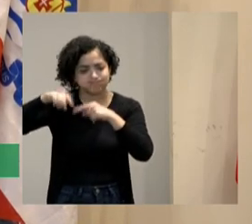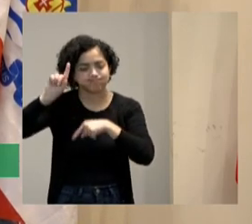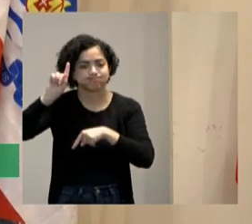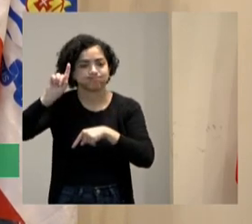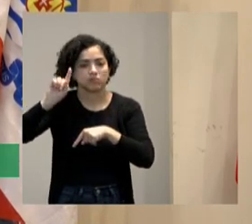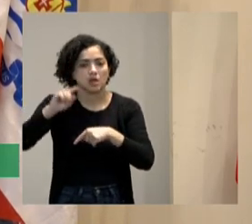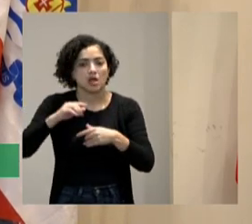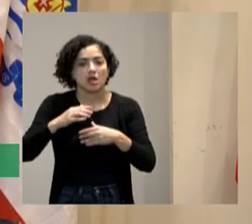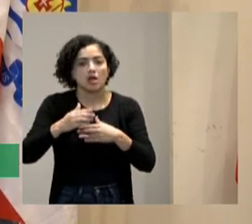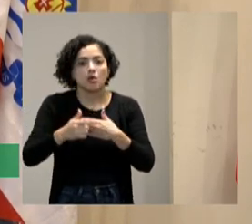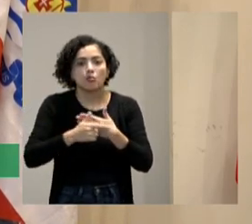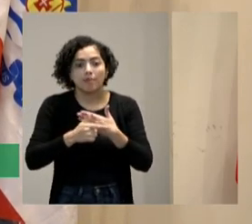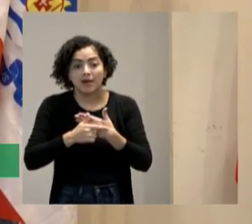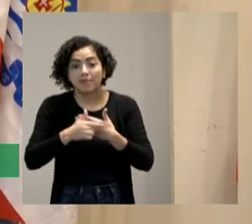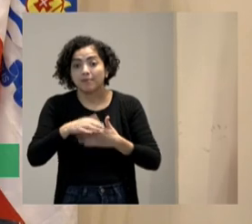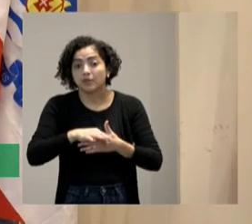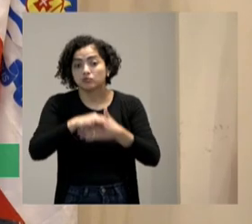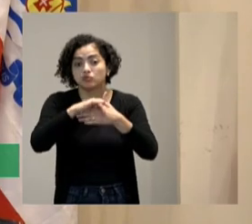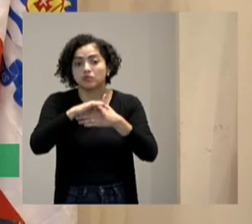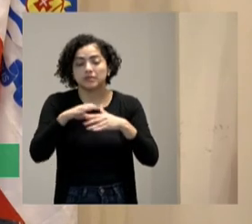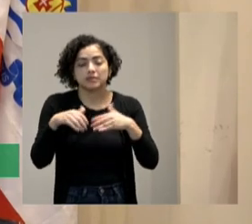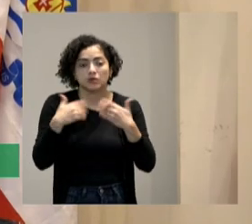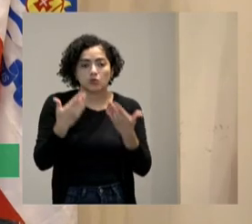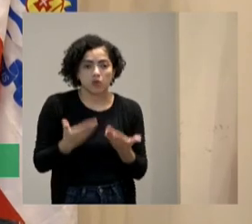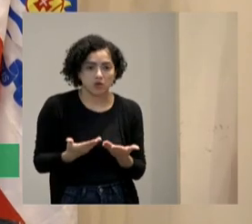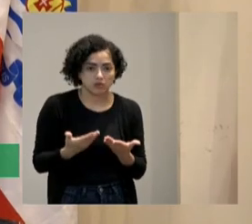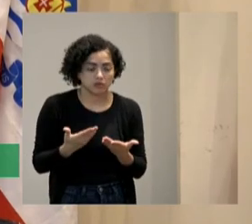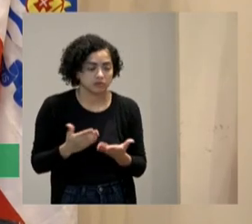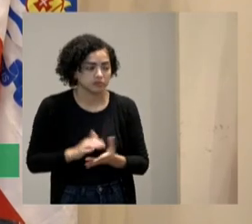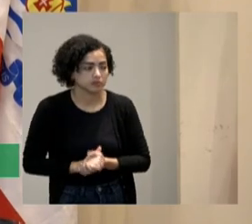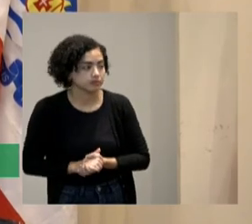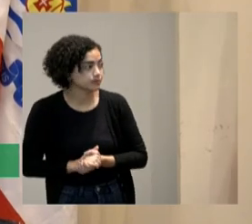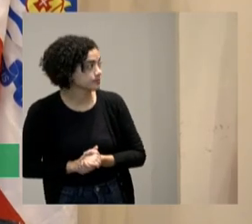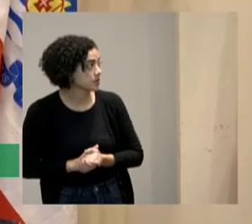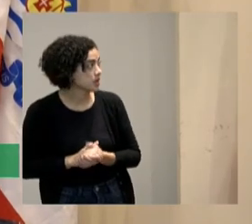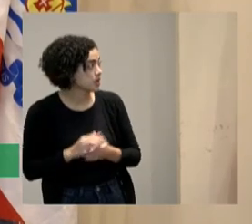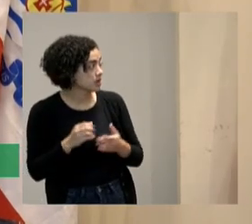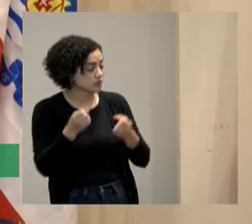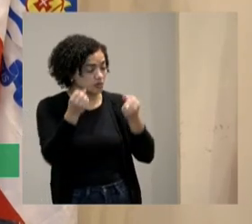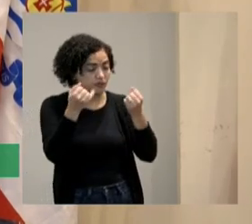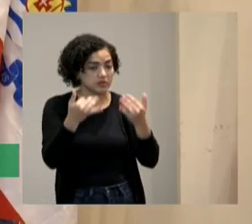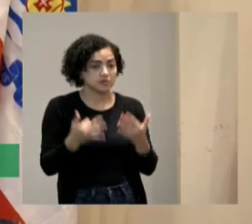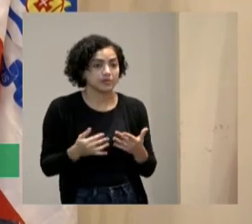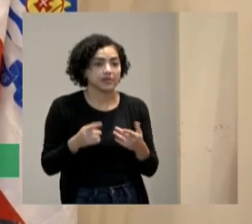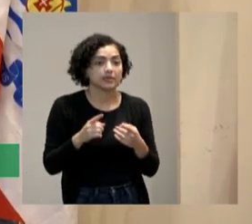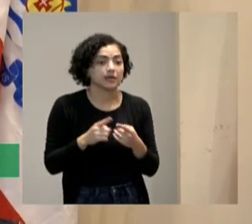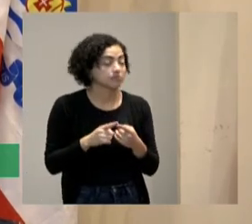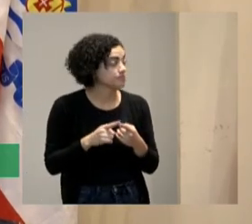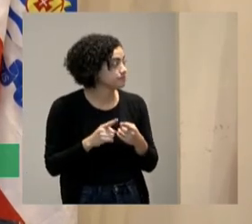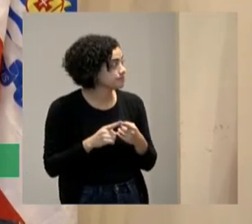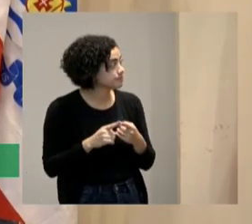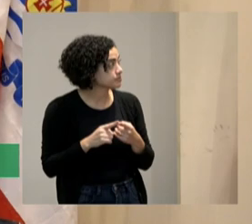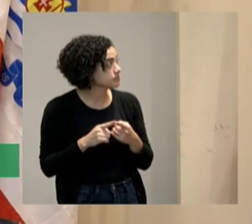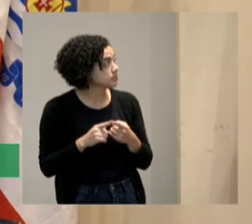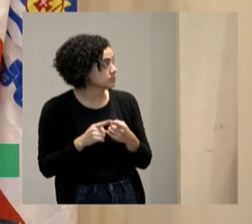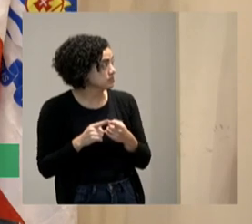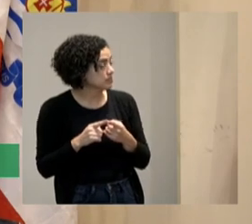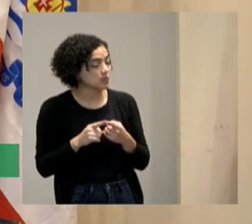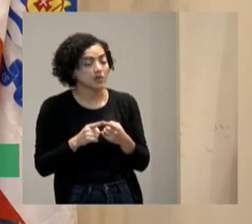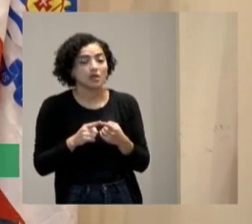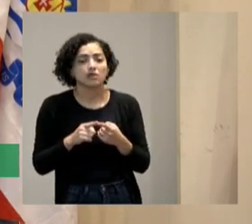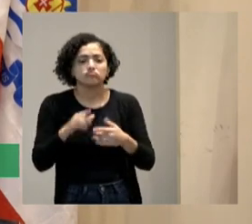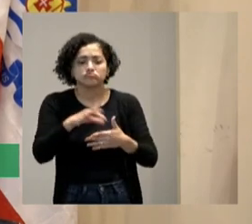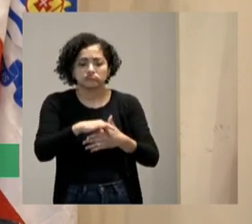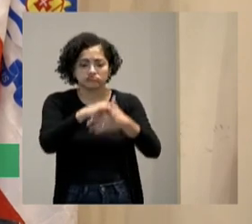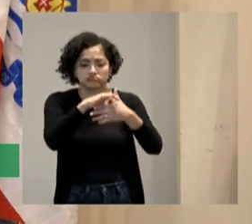de um líder e aqui eu vou eu vou pular aqui para algumas das ações eu já vou falar de uma que é esse treinamento para líder o papel de um